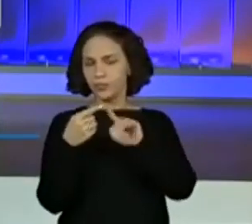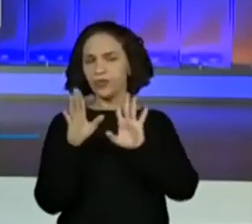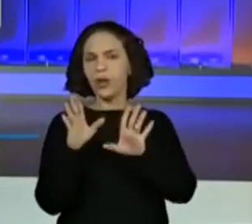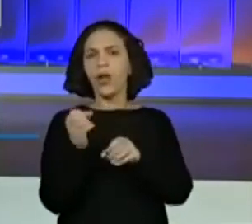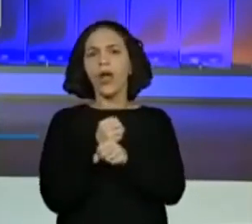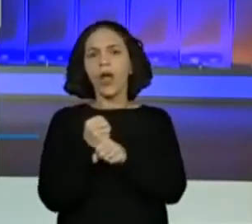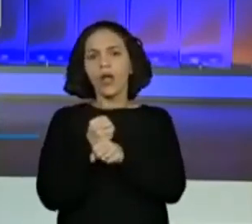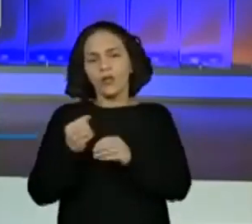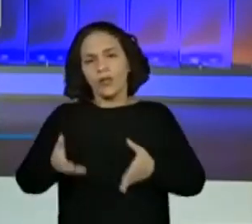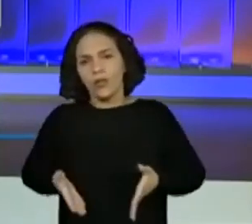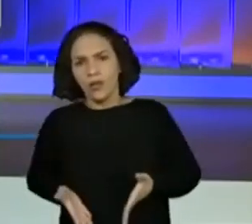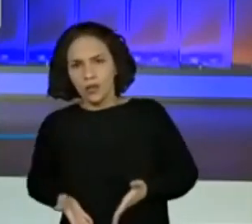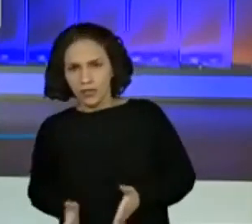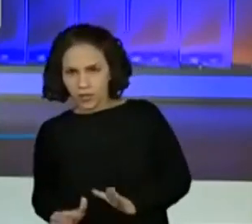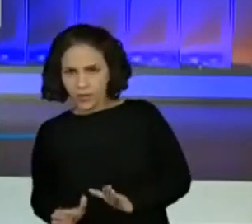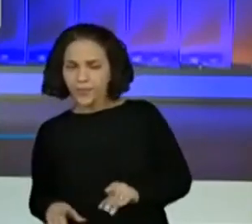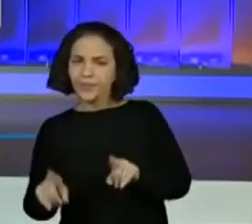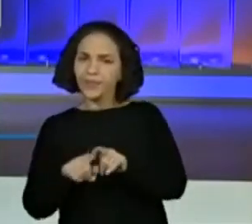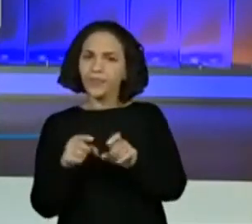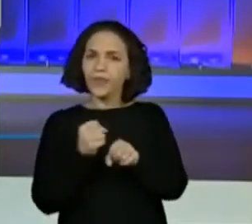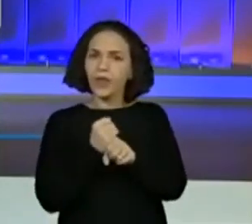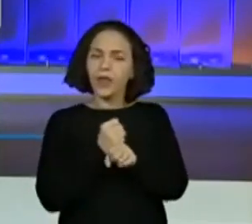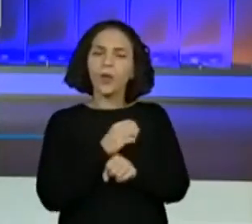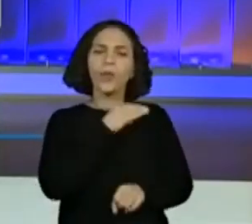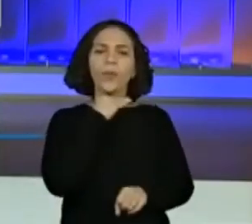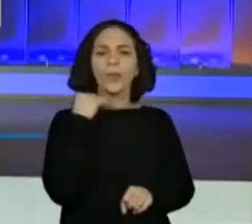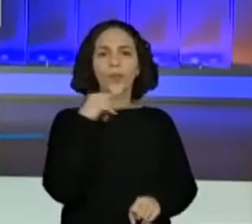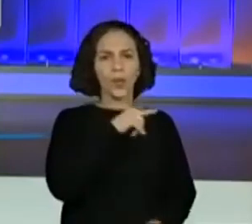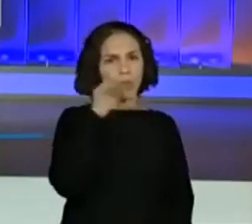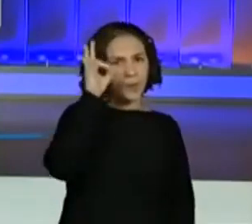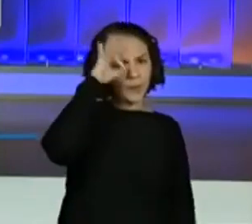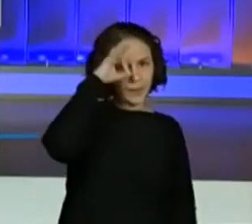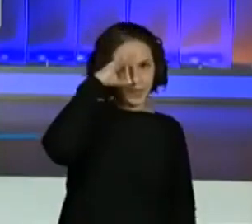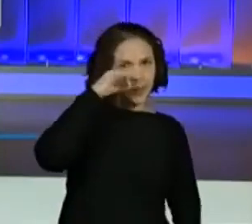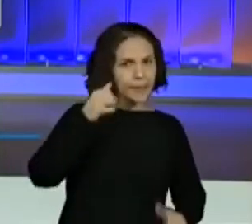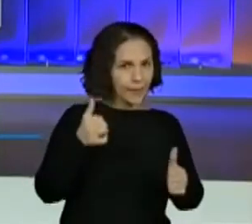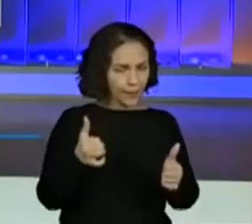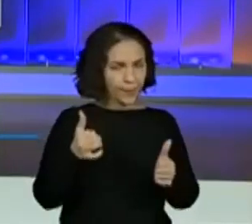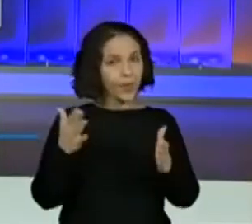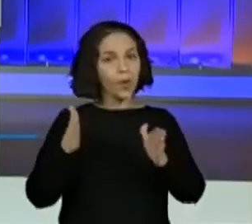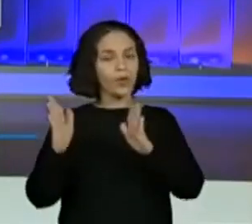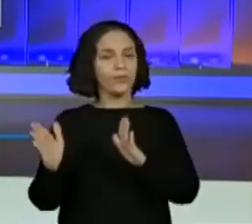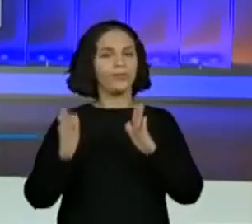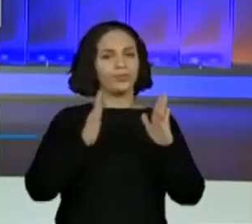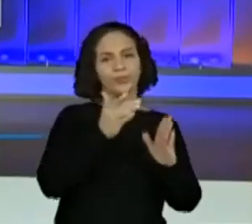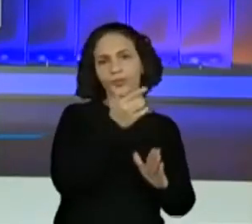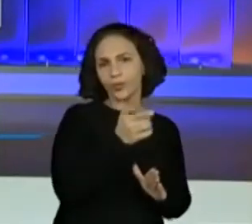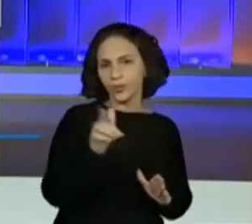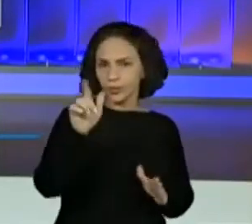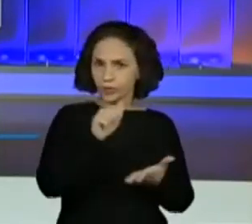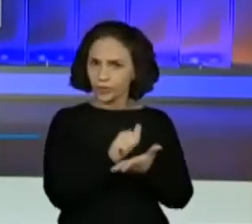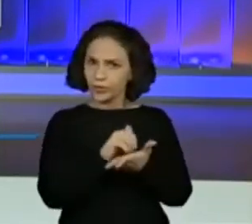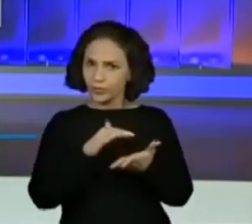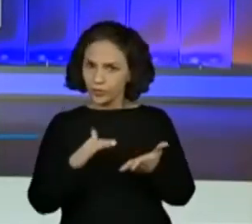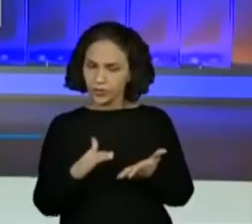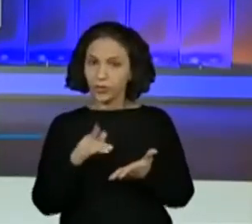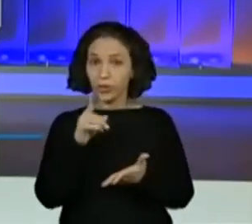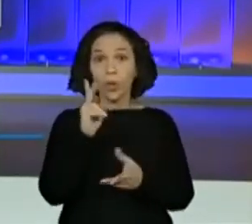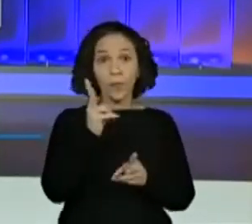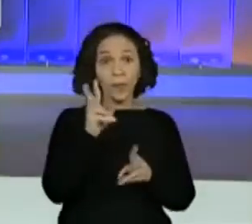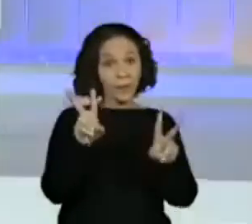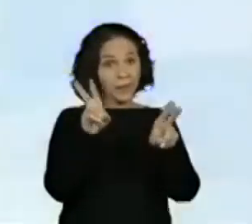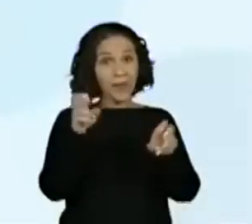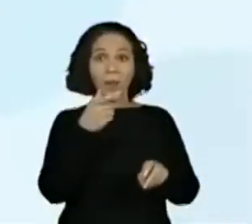de nascimento e ano de falecimento. Já foi. Vamos para a nossa próxima atividade envolvendo o Cândido